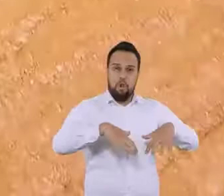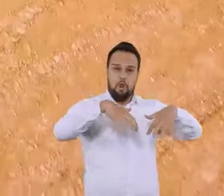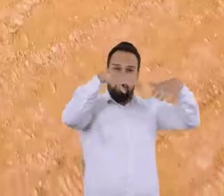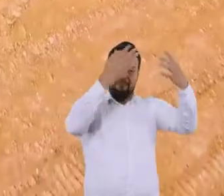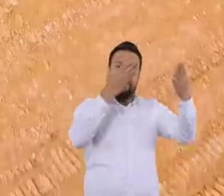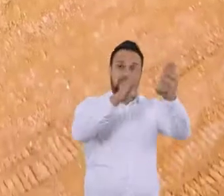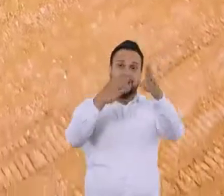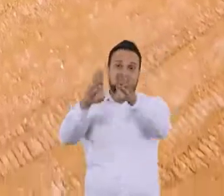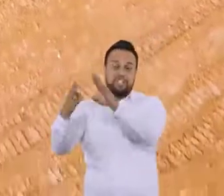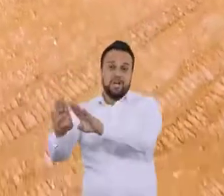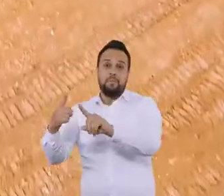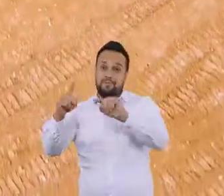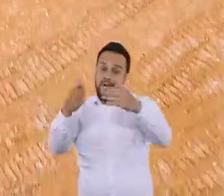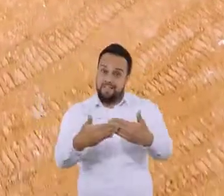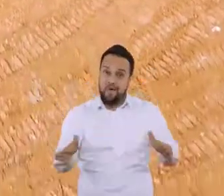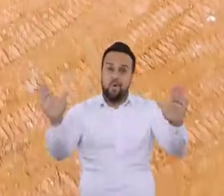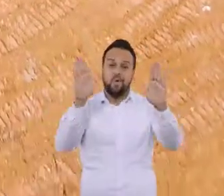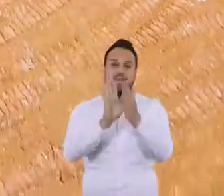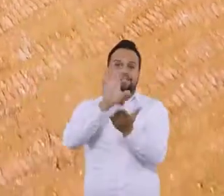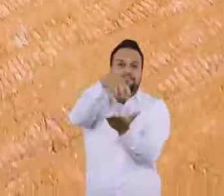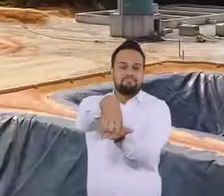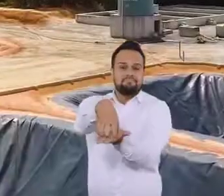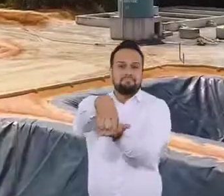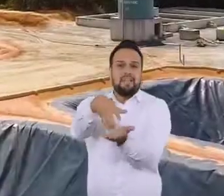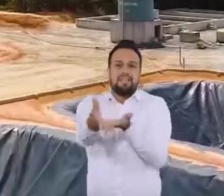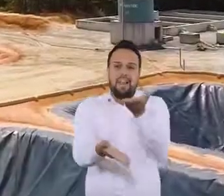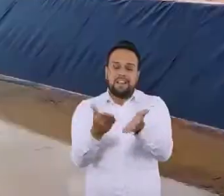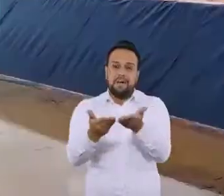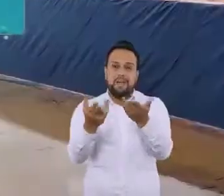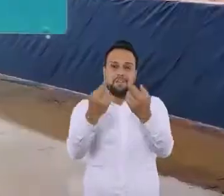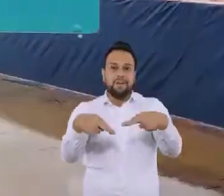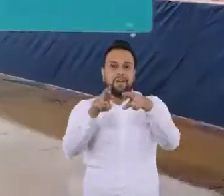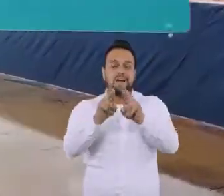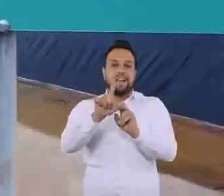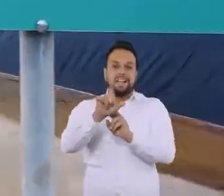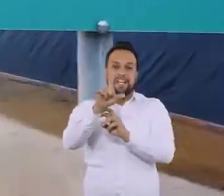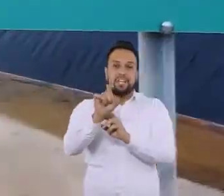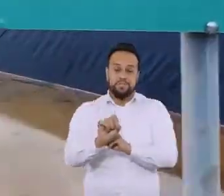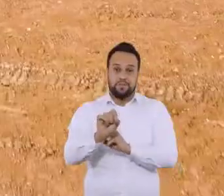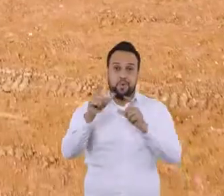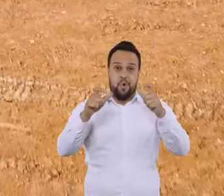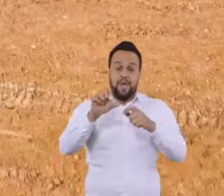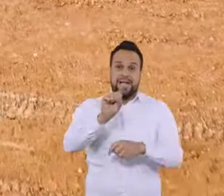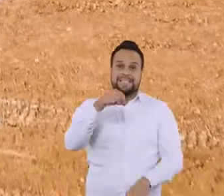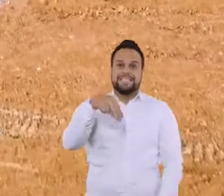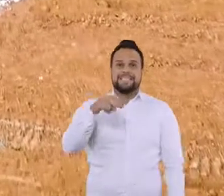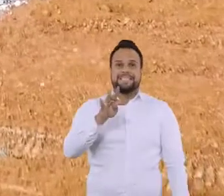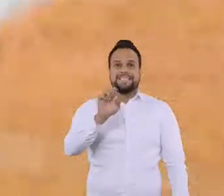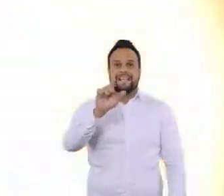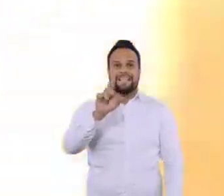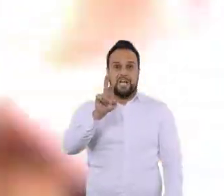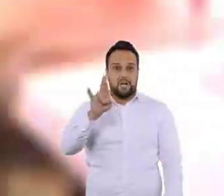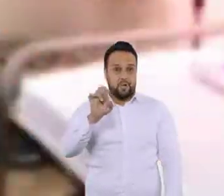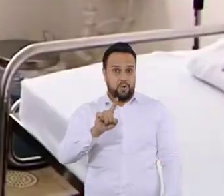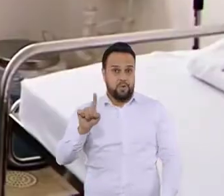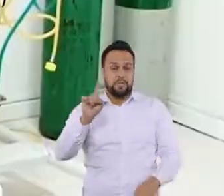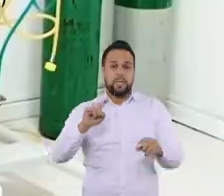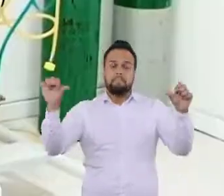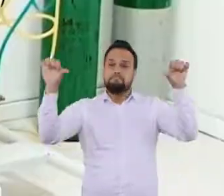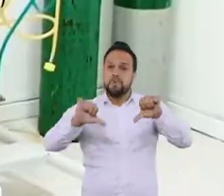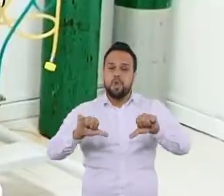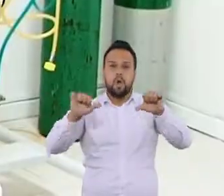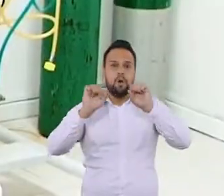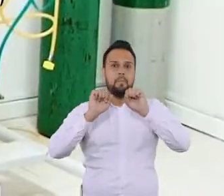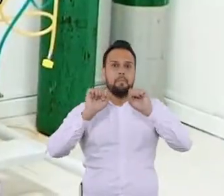cidades vão ser desativados com a inauguração da Central de Tratamento e Valorização de Resíduos de Santa Cruz Cabralha. Durante a